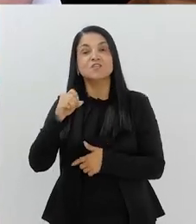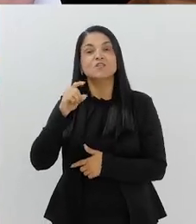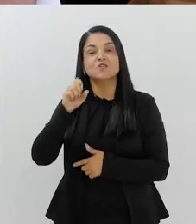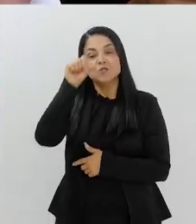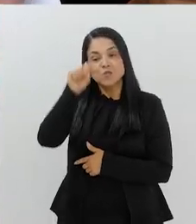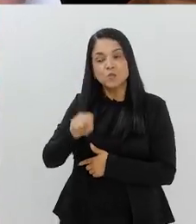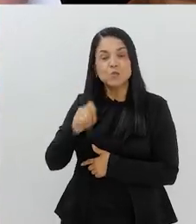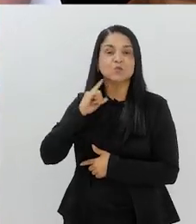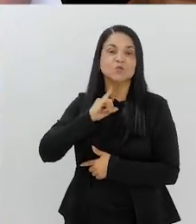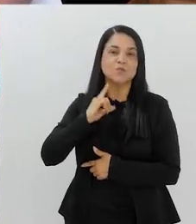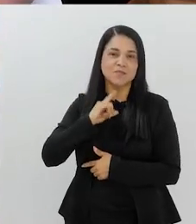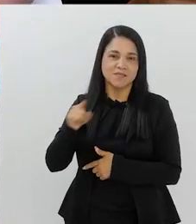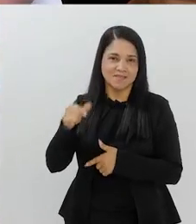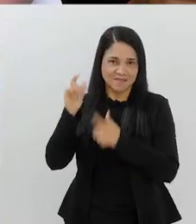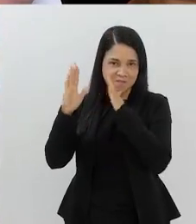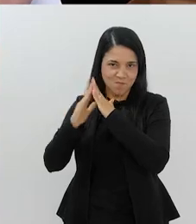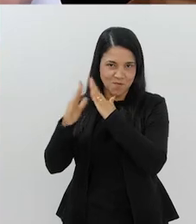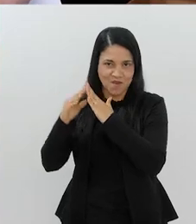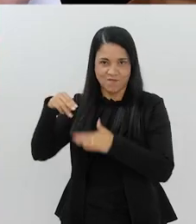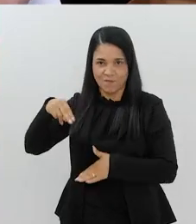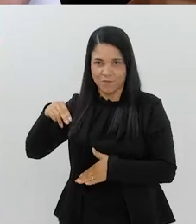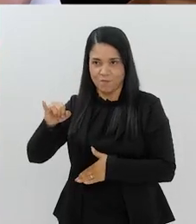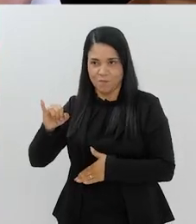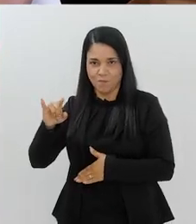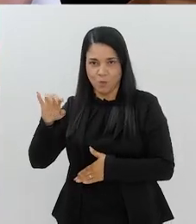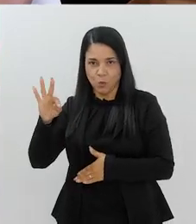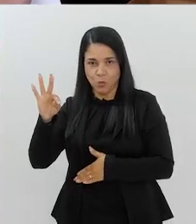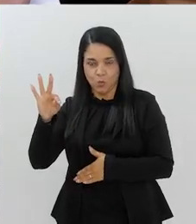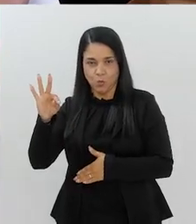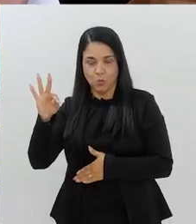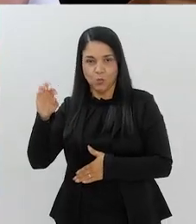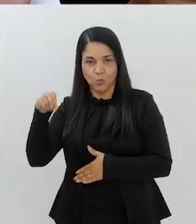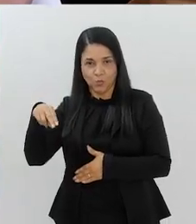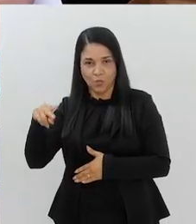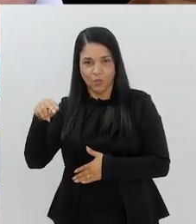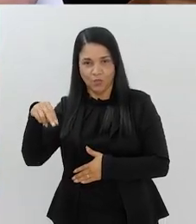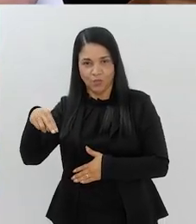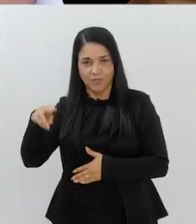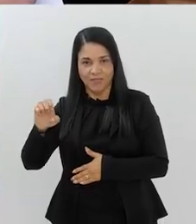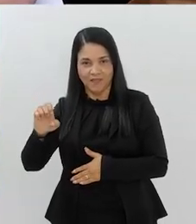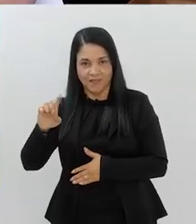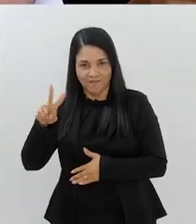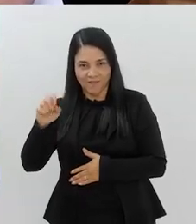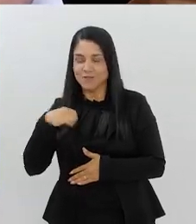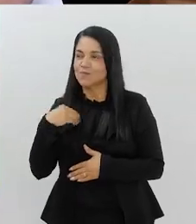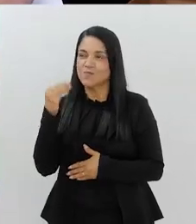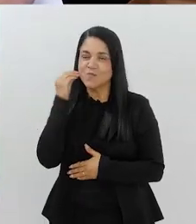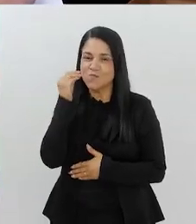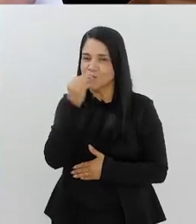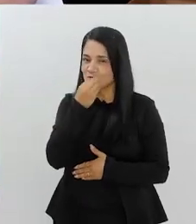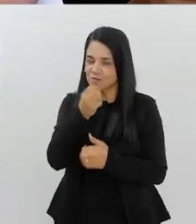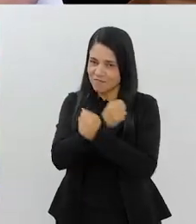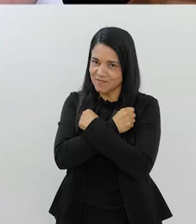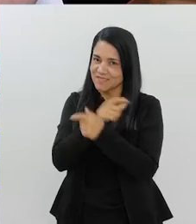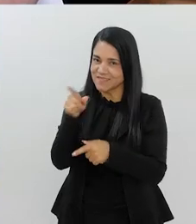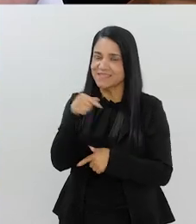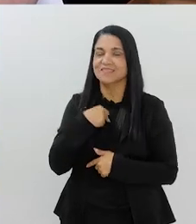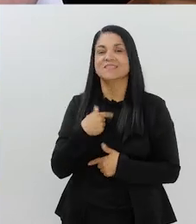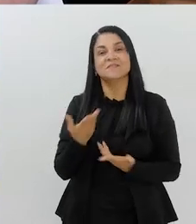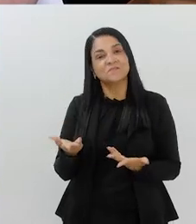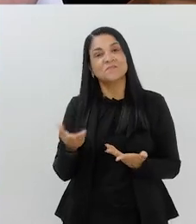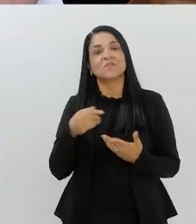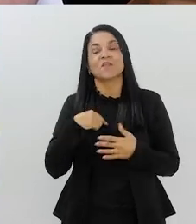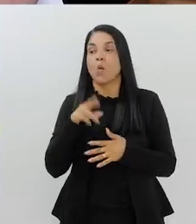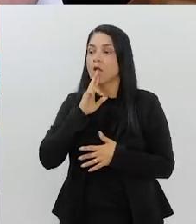sul de Minas. Isso. Muzambinho foi para o Brasil muito por causa do Milton Neves. Milton Neves, exatamente. Beijão para você, garoto. Mas, respondendo a tua